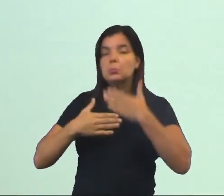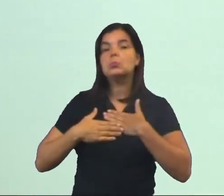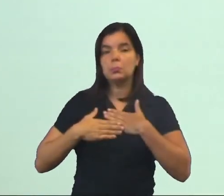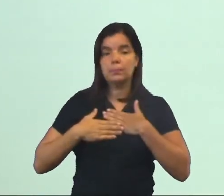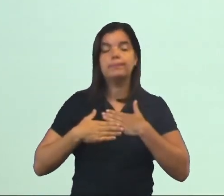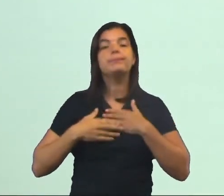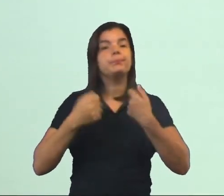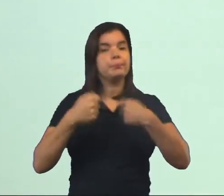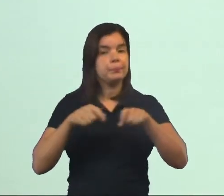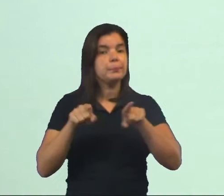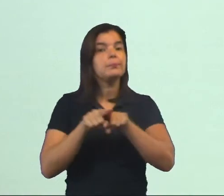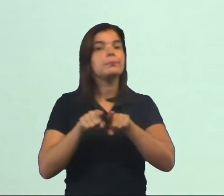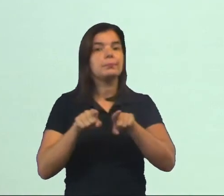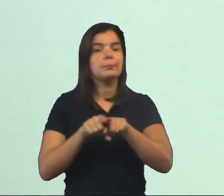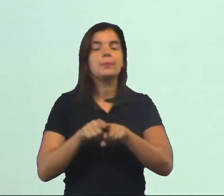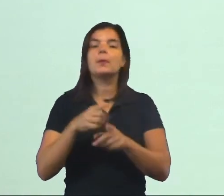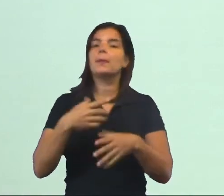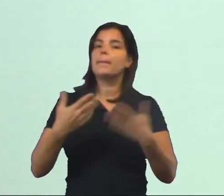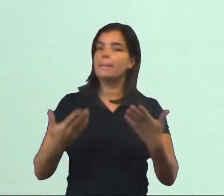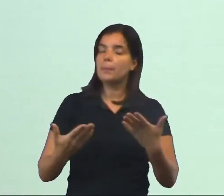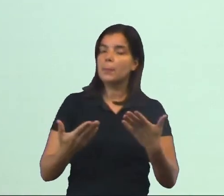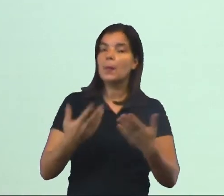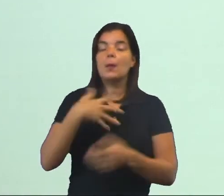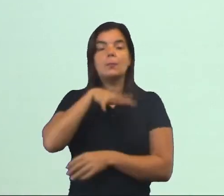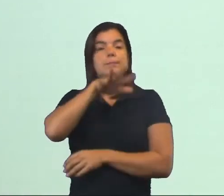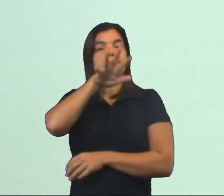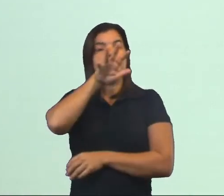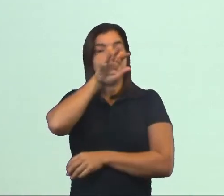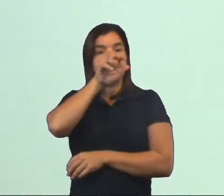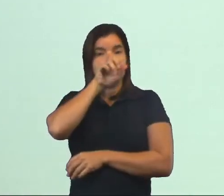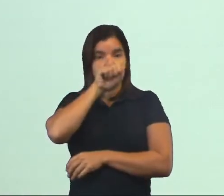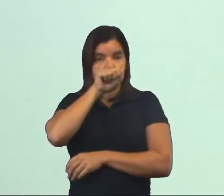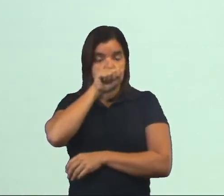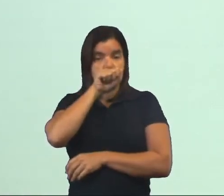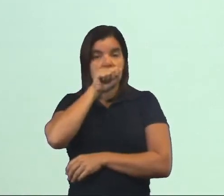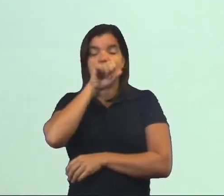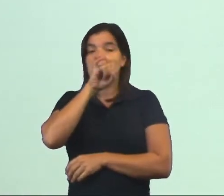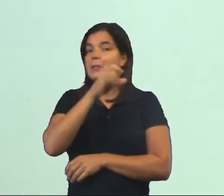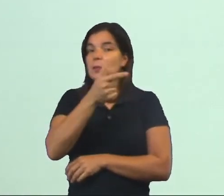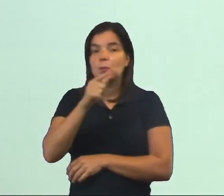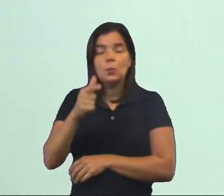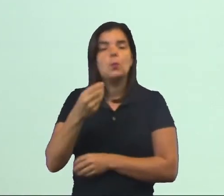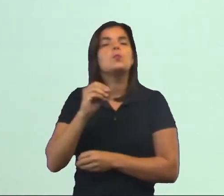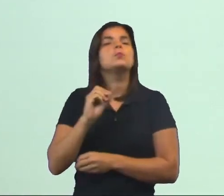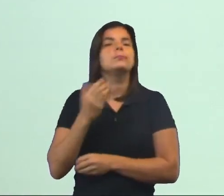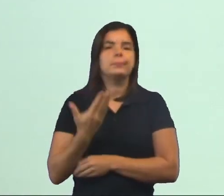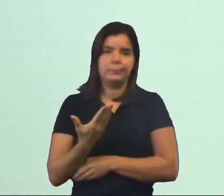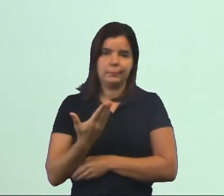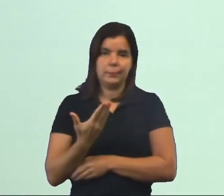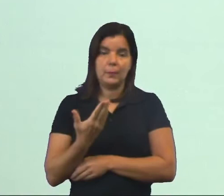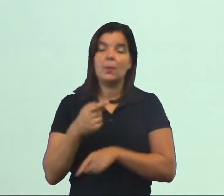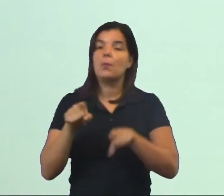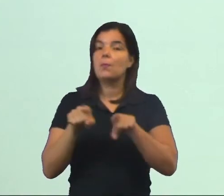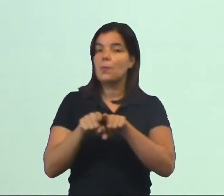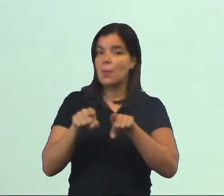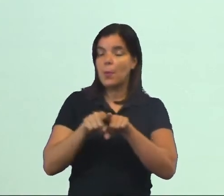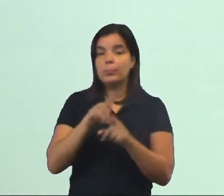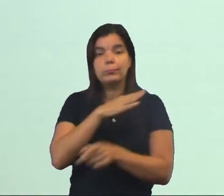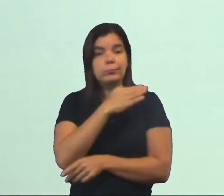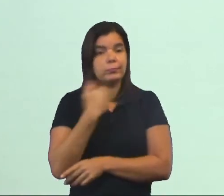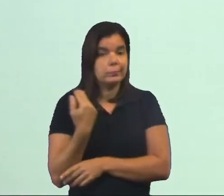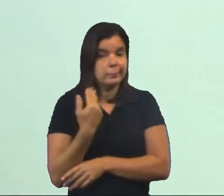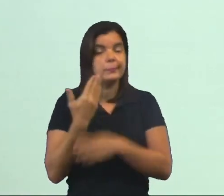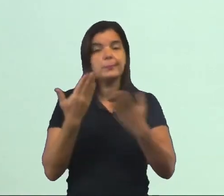órgãos, do nosso corpo. Porém, a respiração, sem respirar, o vai acontecer? Nós vamos morrer.